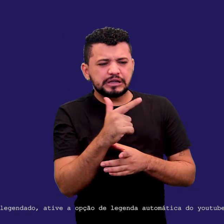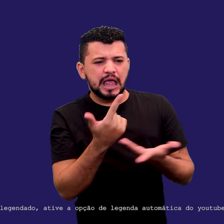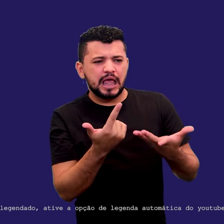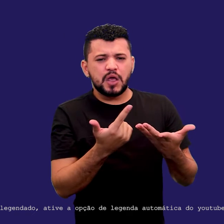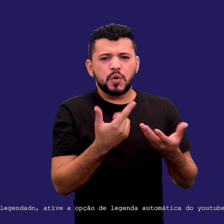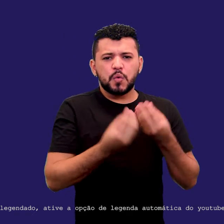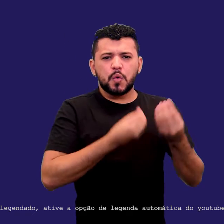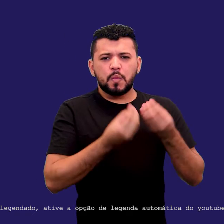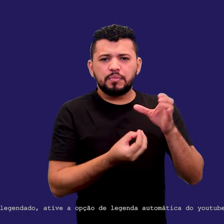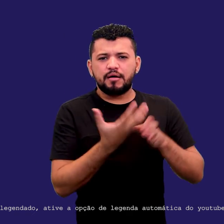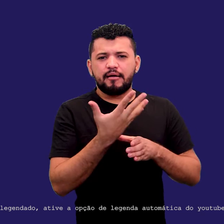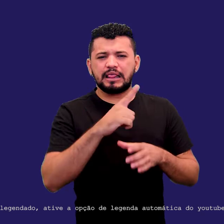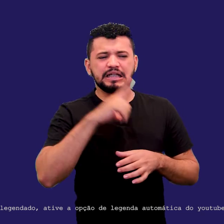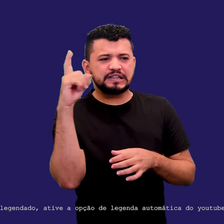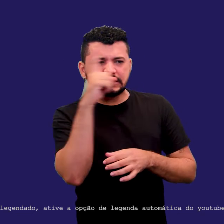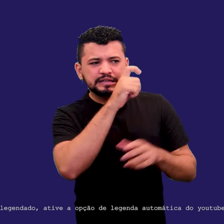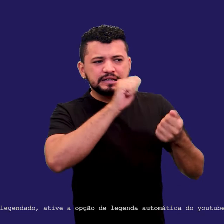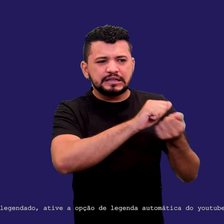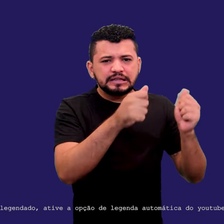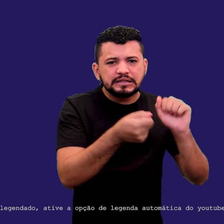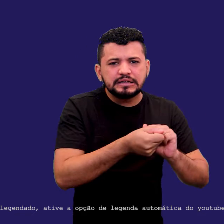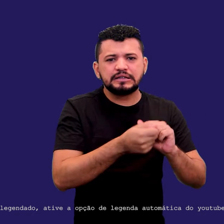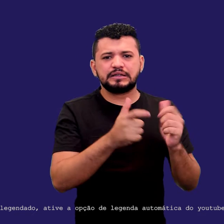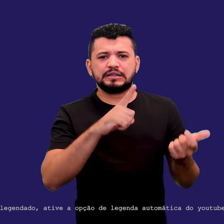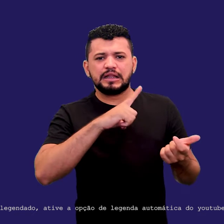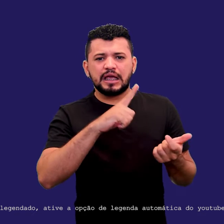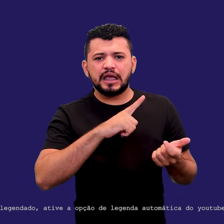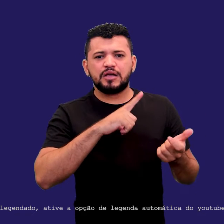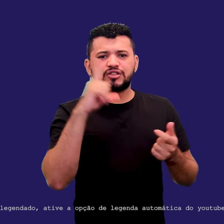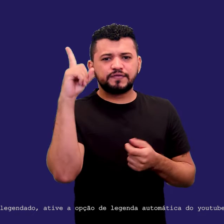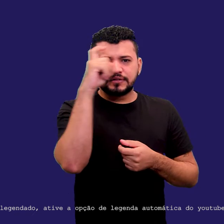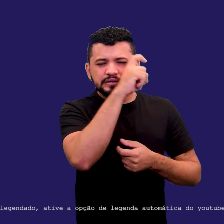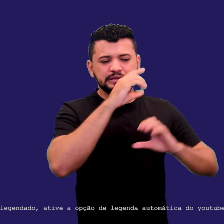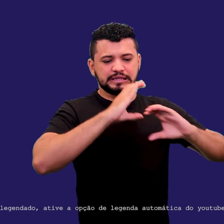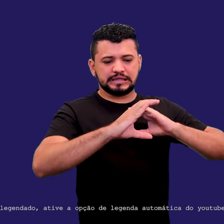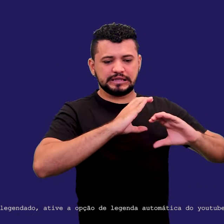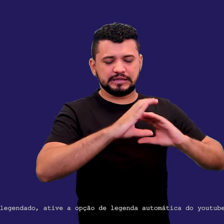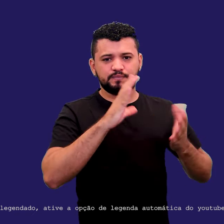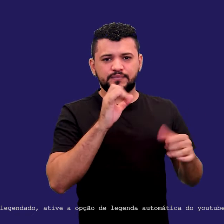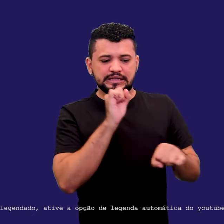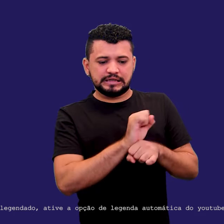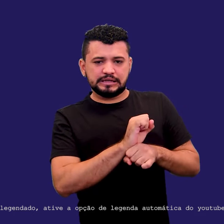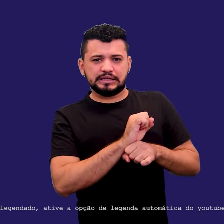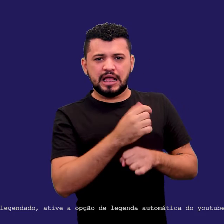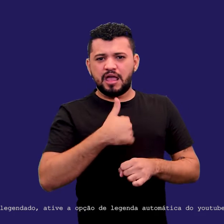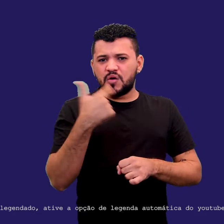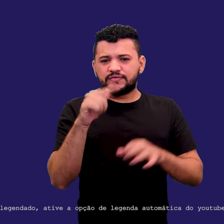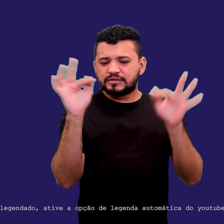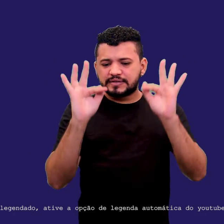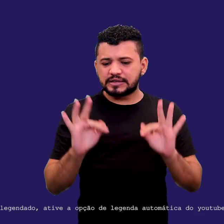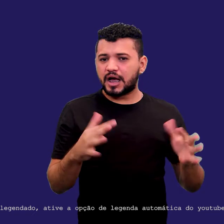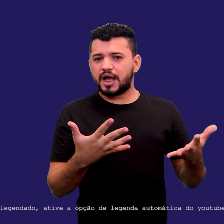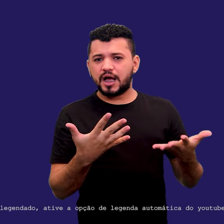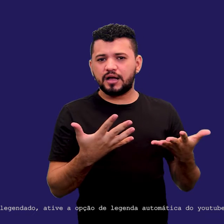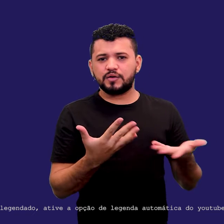acho que eu tenho dificuldade de adaptação, eu tenho dificuldade de comunicação, então, eu não vou ser feliz, né? Mais ou menos por aí,